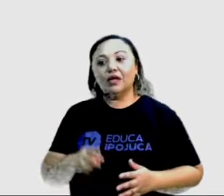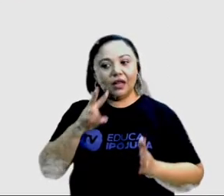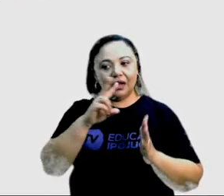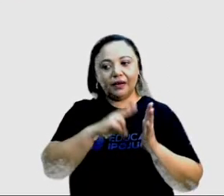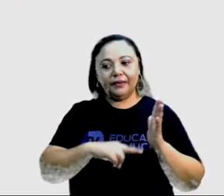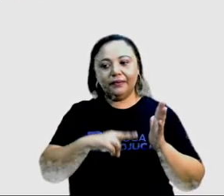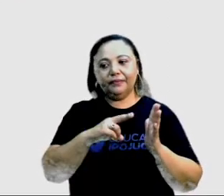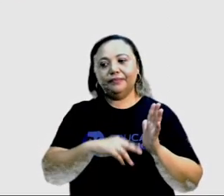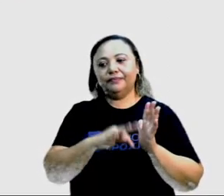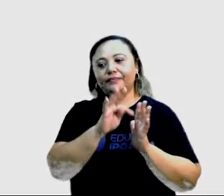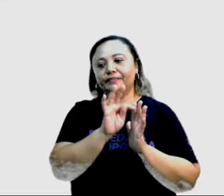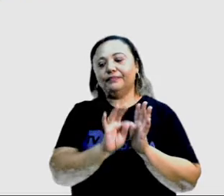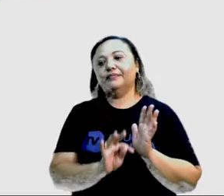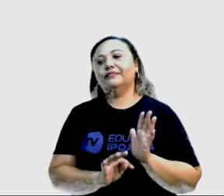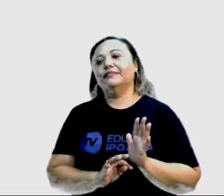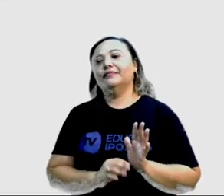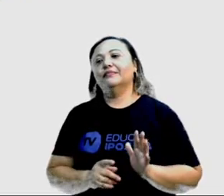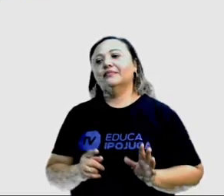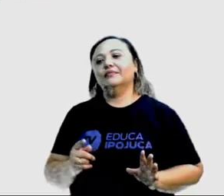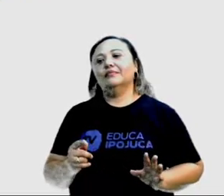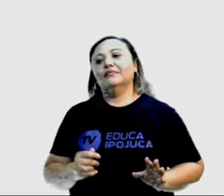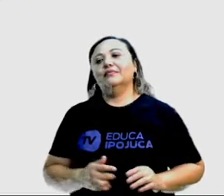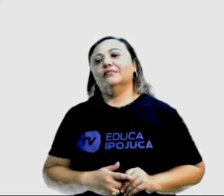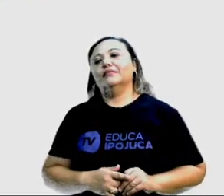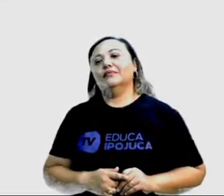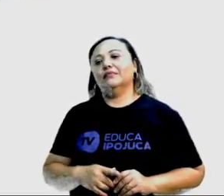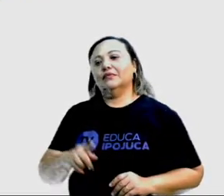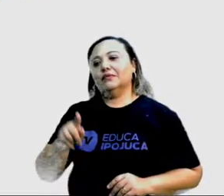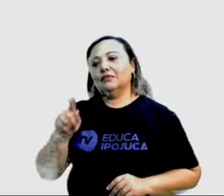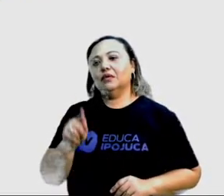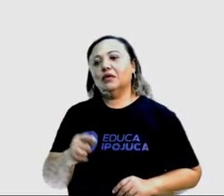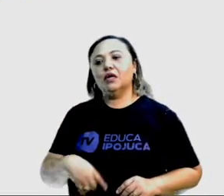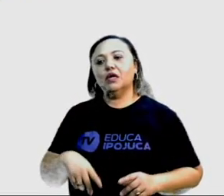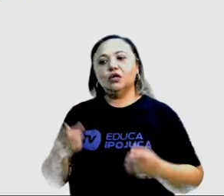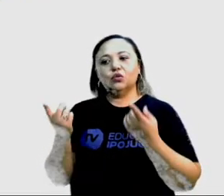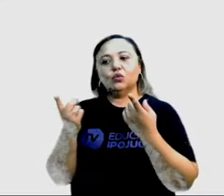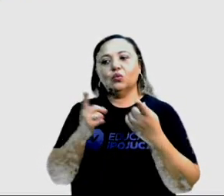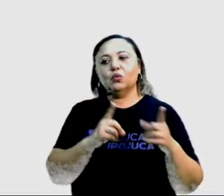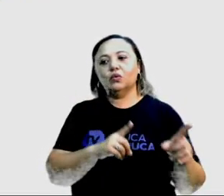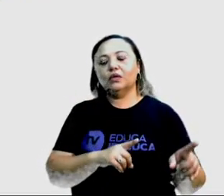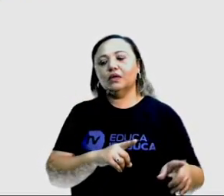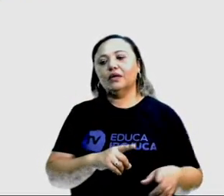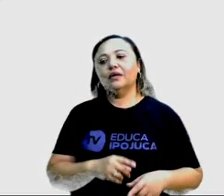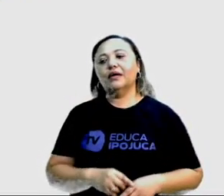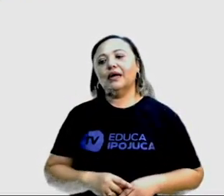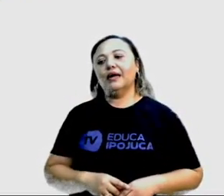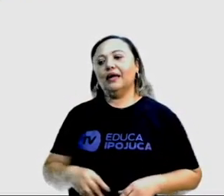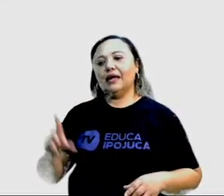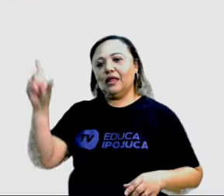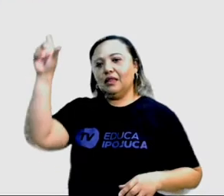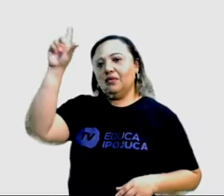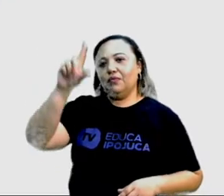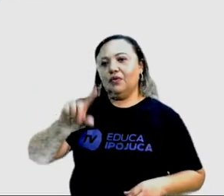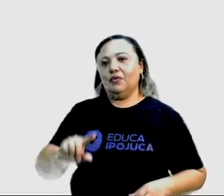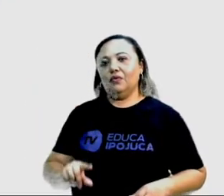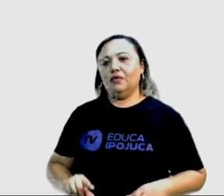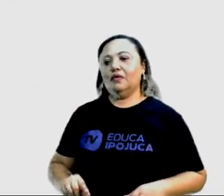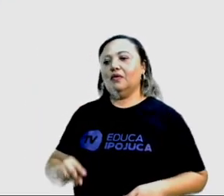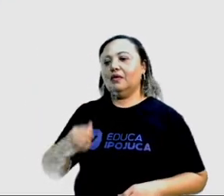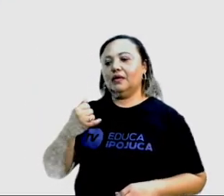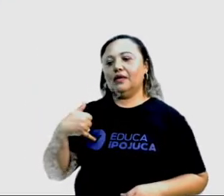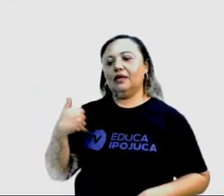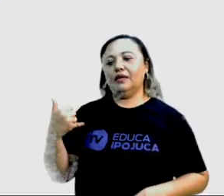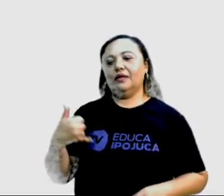Leiam comigo esse texto. Ele é muito importante, tá? Sou contra a redução da maioridade penal. A